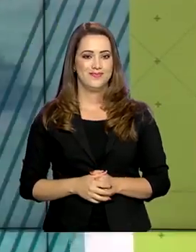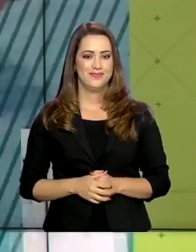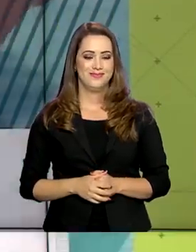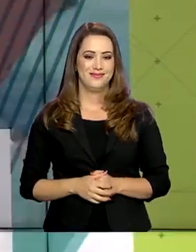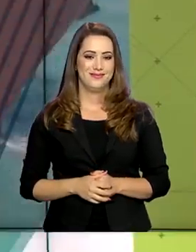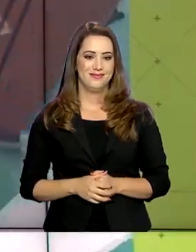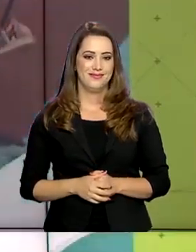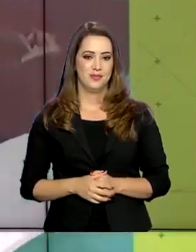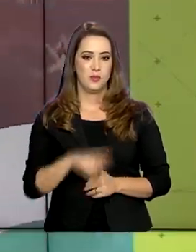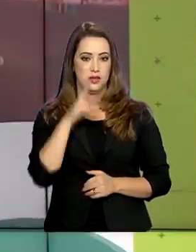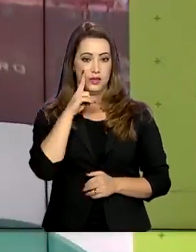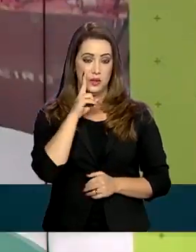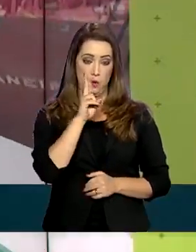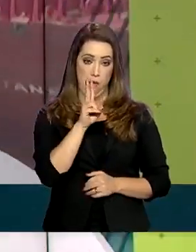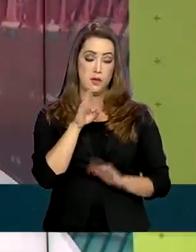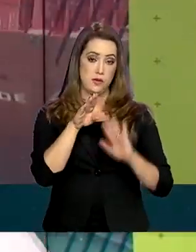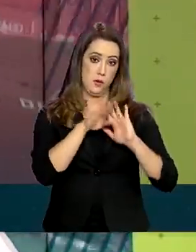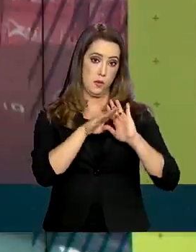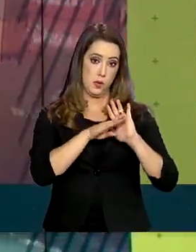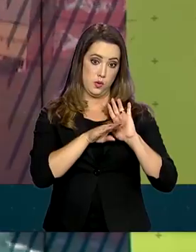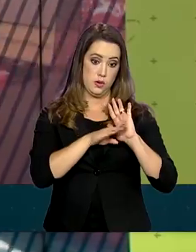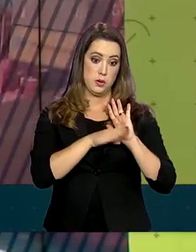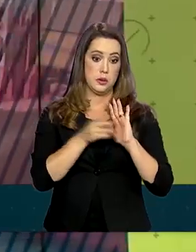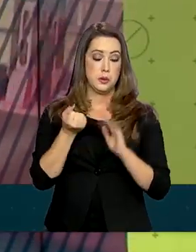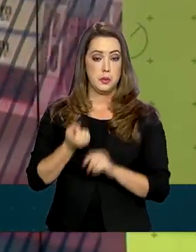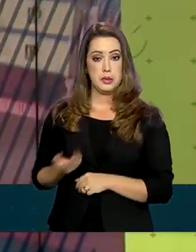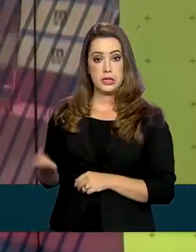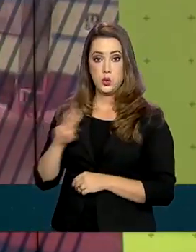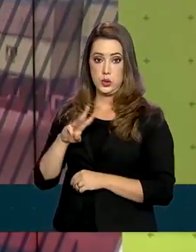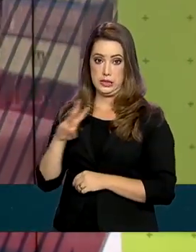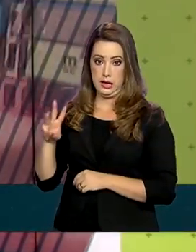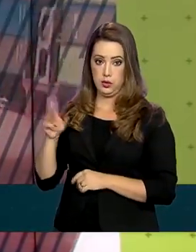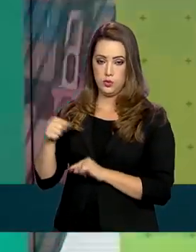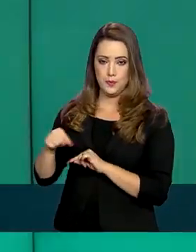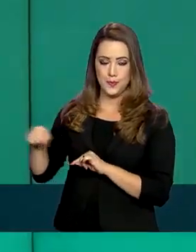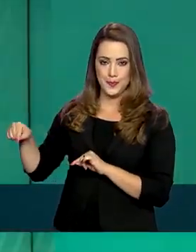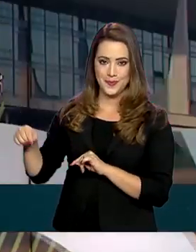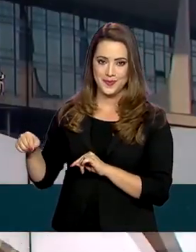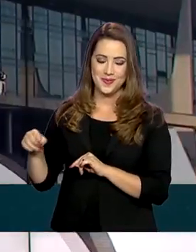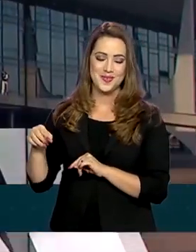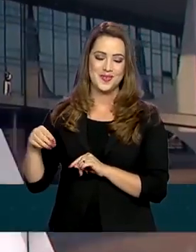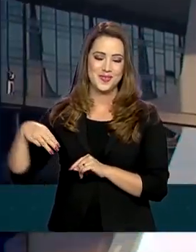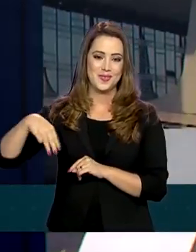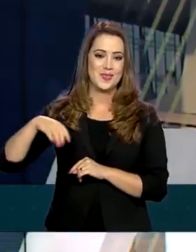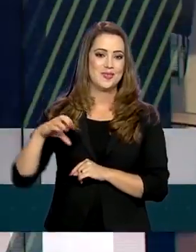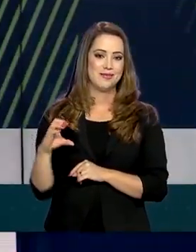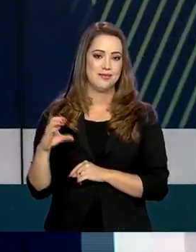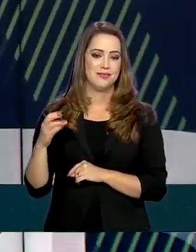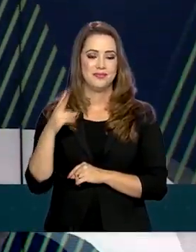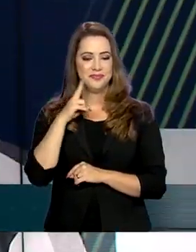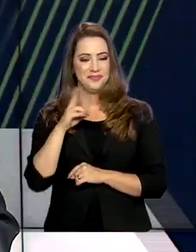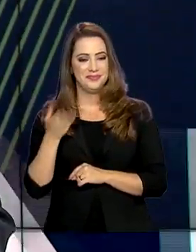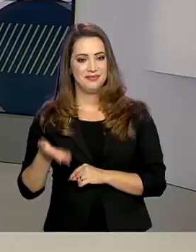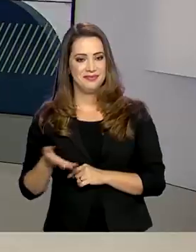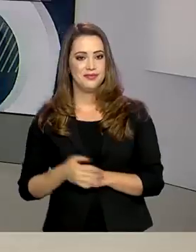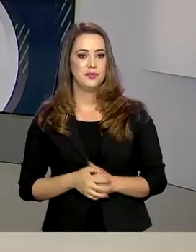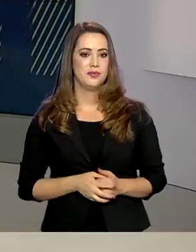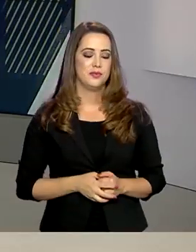Os conteúdos do programa Conta Pra Mim podem ser acessados no site do MEC que aparece aí na sua tela.